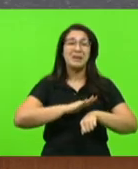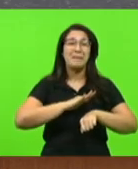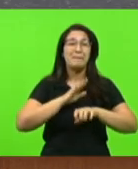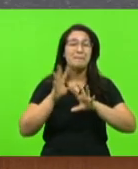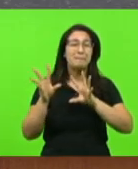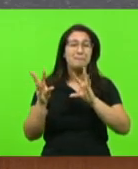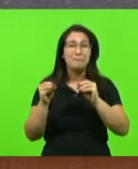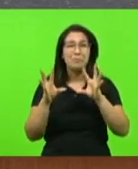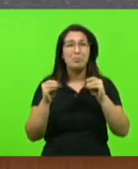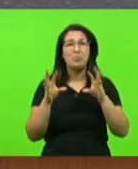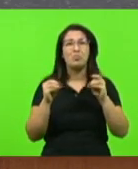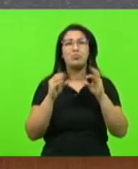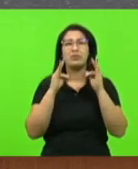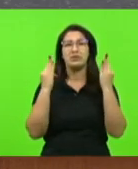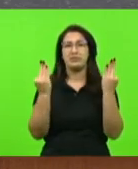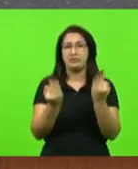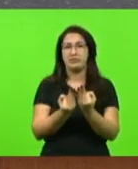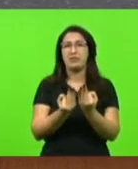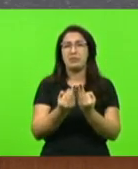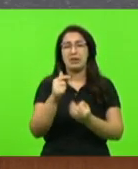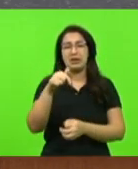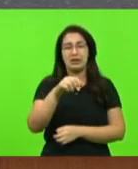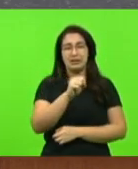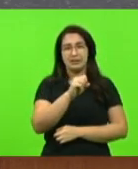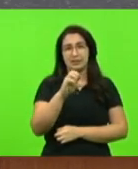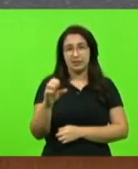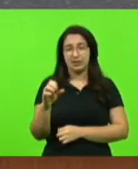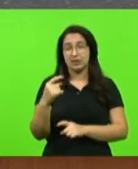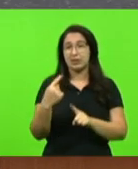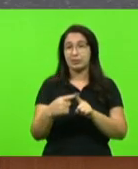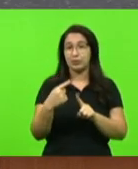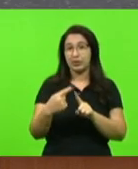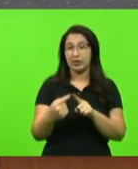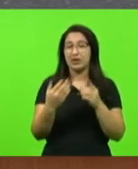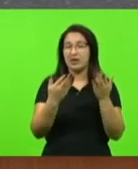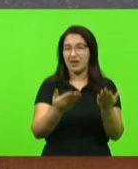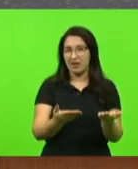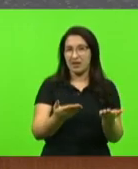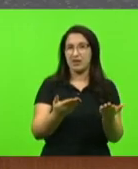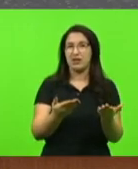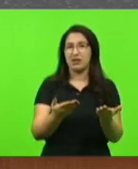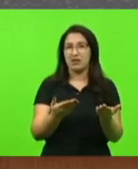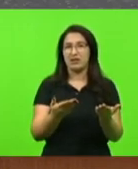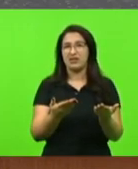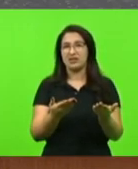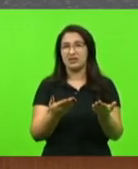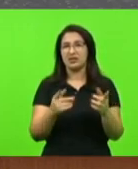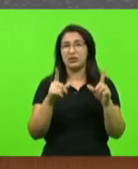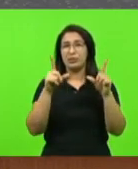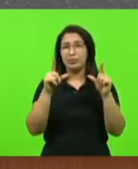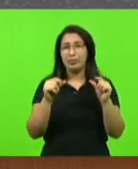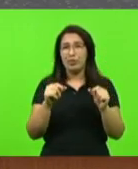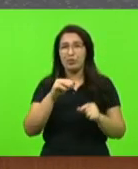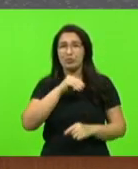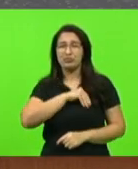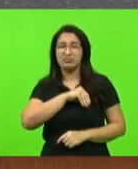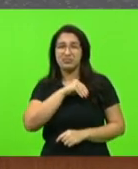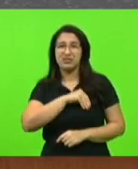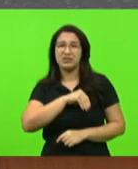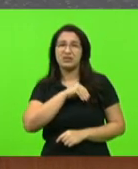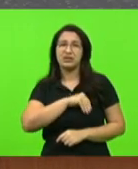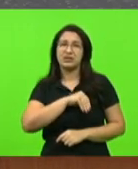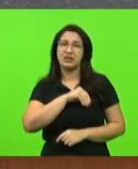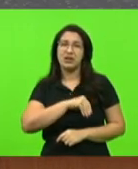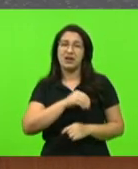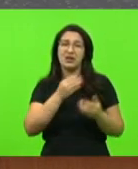nosso estado. Momento em que as pessoas que menos ganham são as mais afetadas